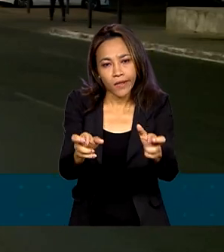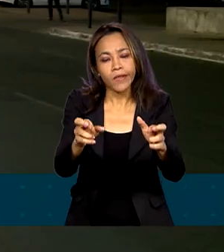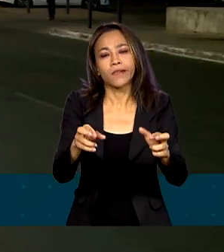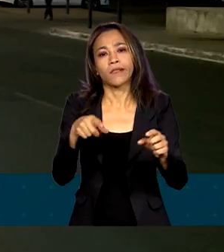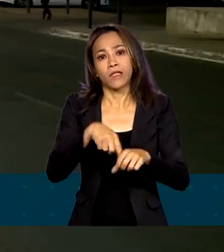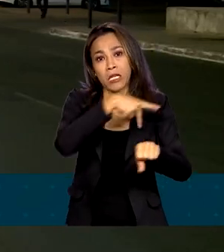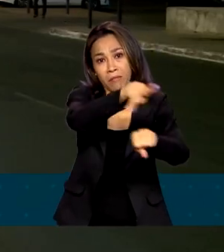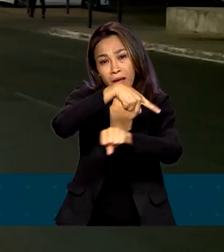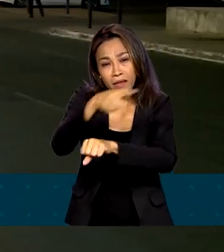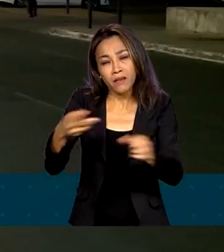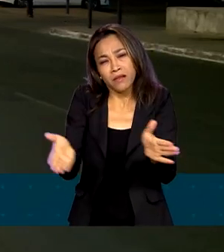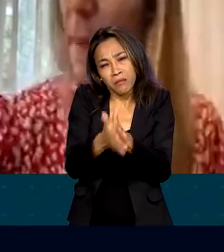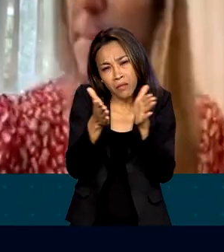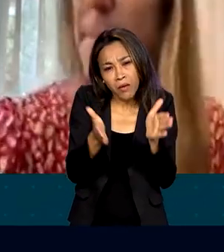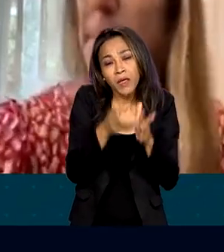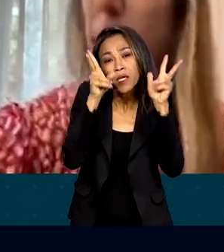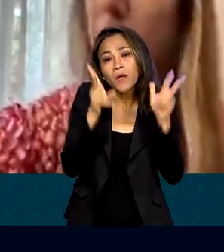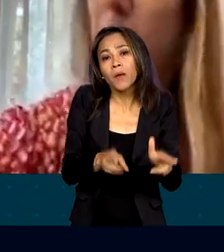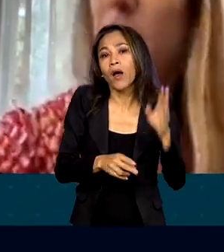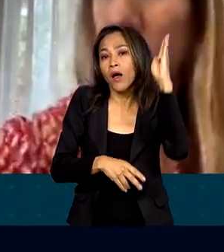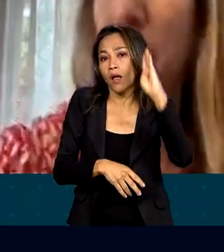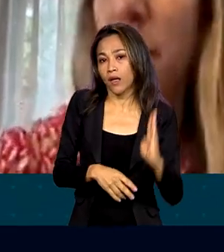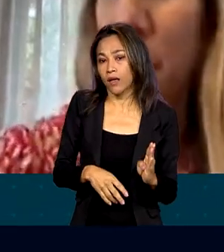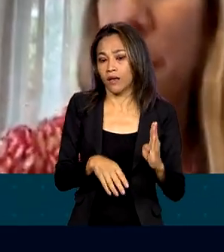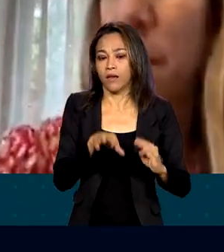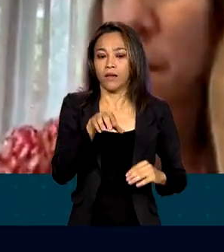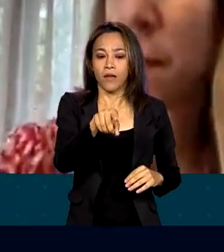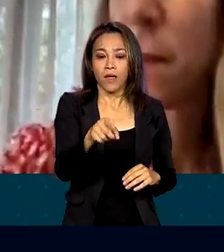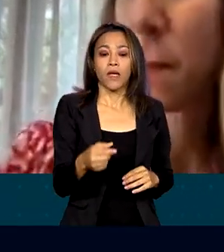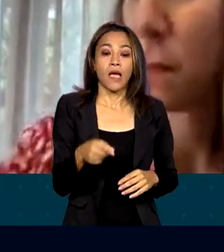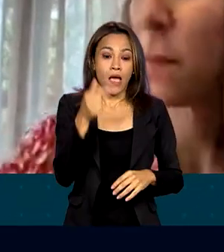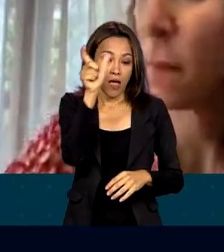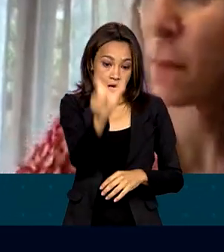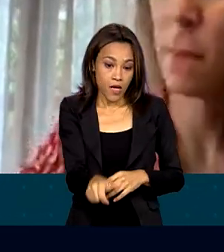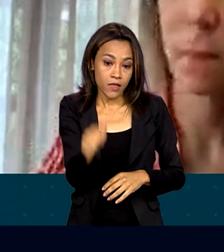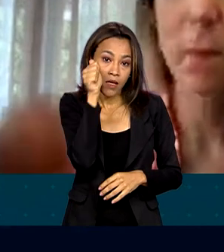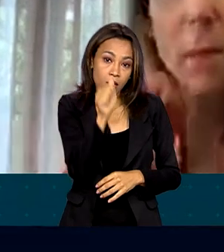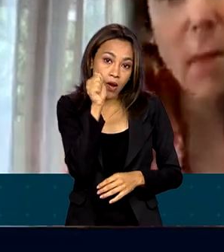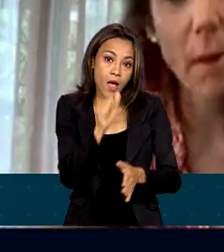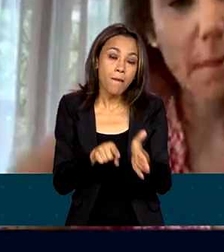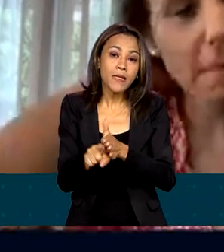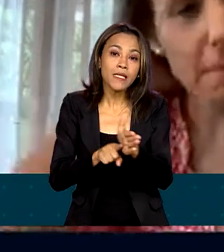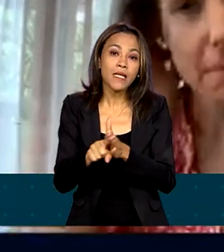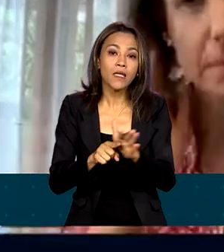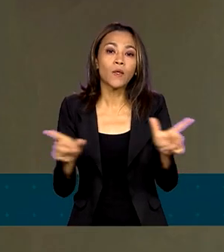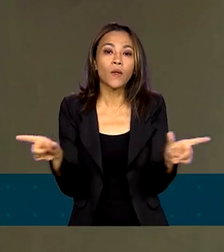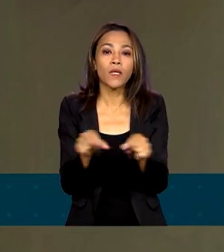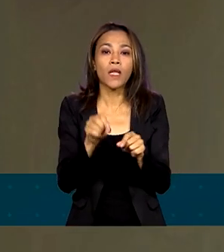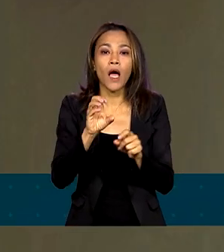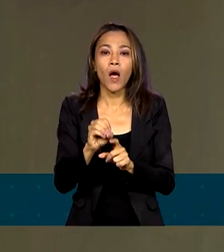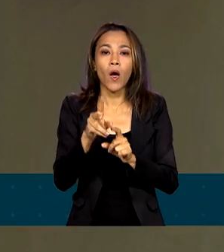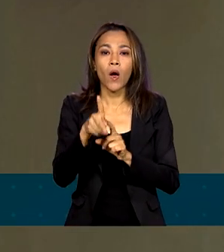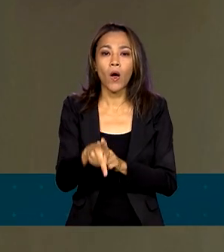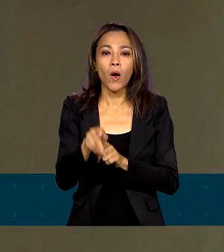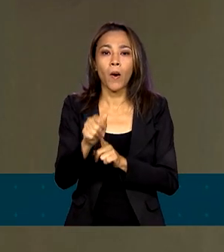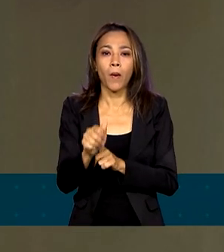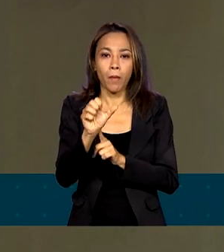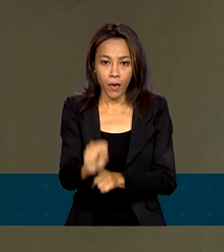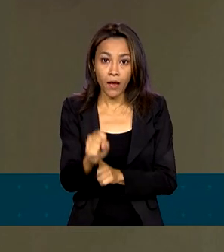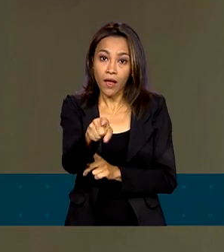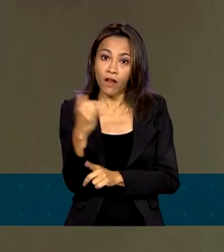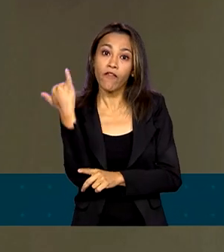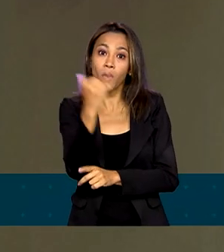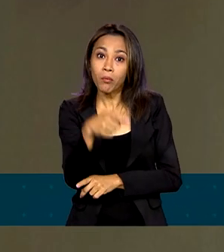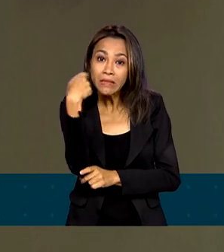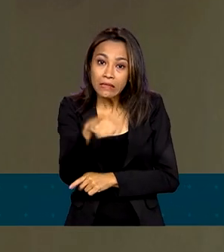média renda, como o Brasil. Por isso, de acordo com a pesquisadora da OPAS, Larissa Veríssimo, é preciso investir